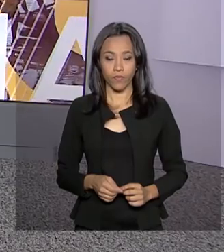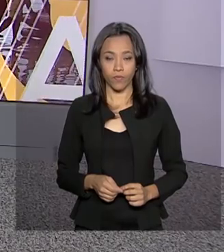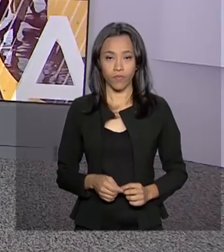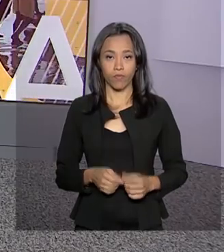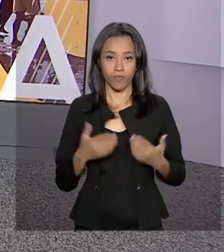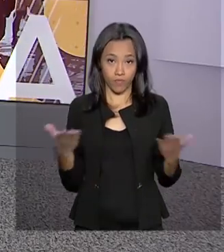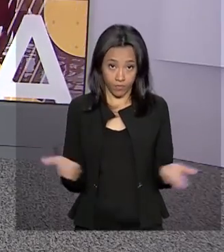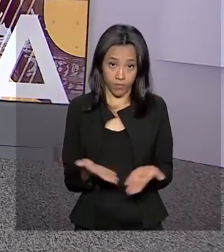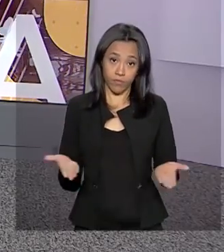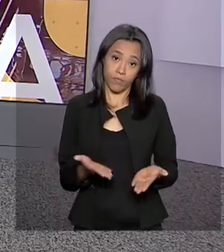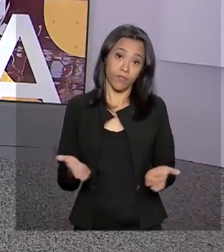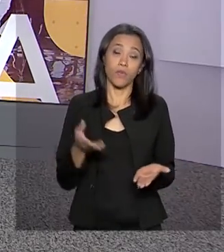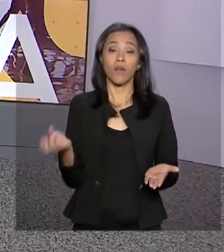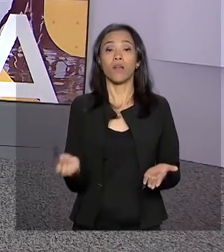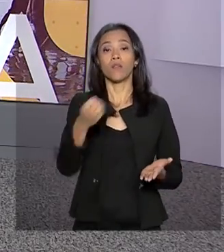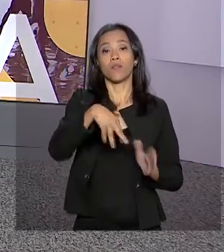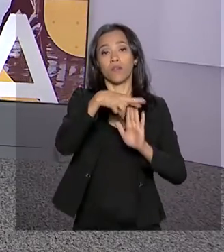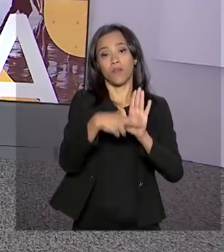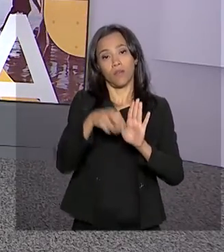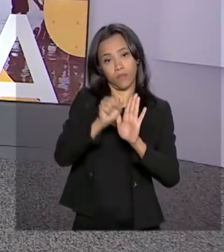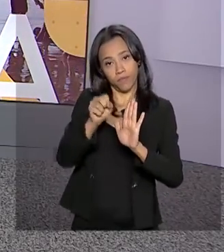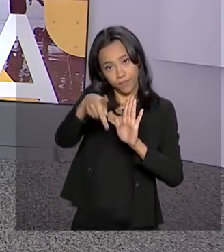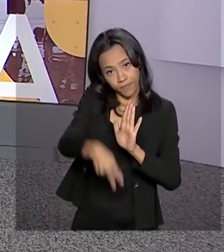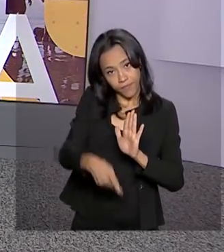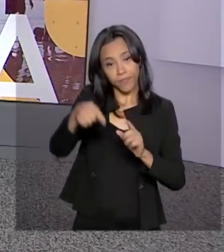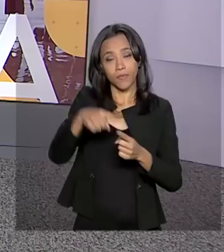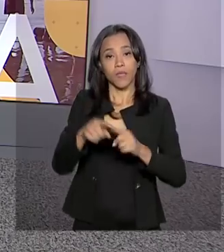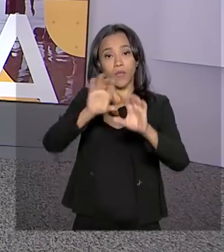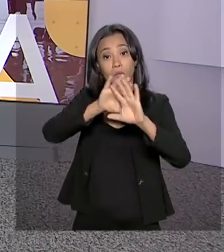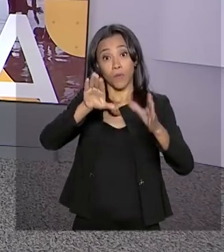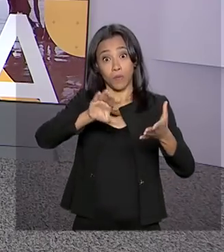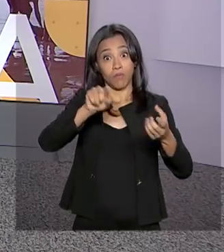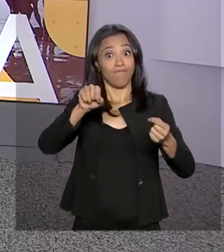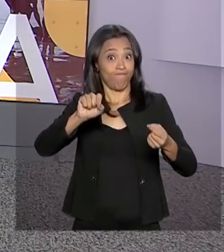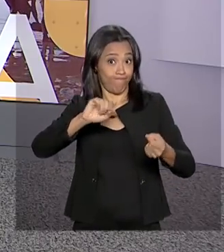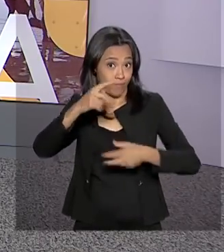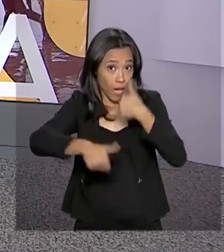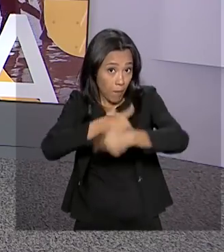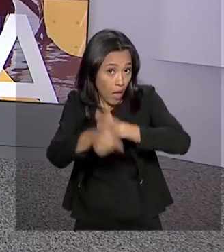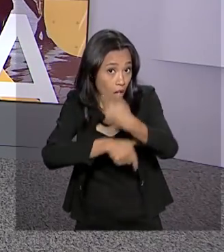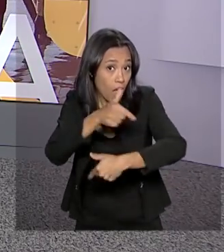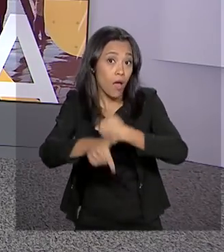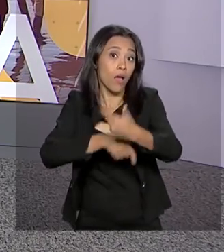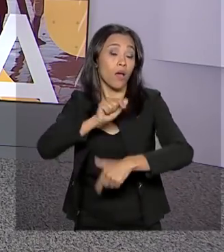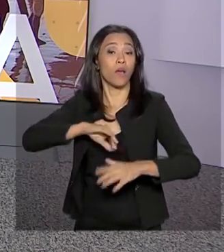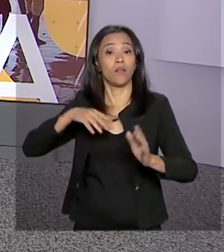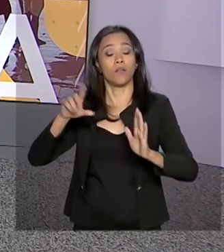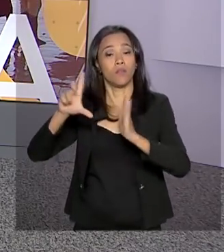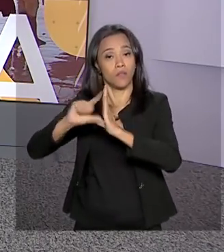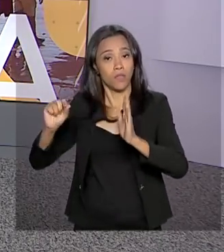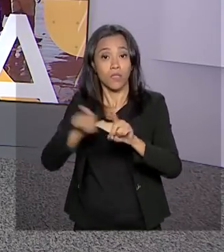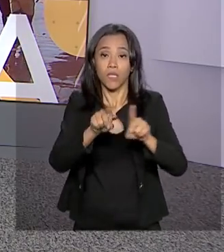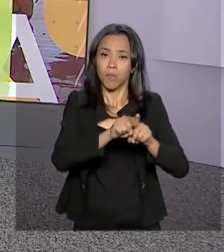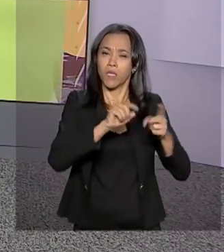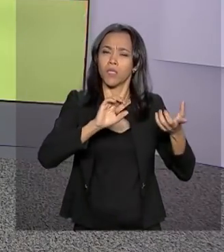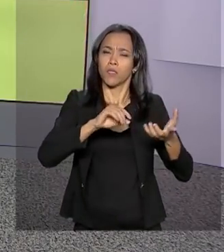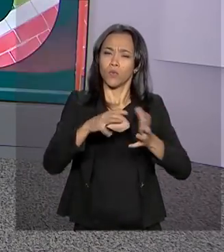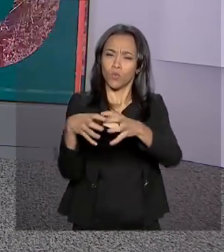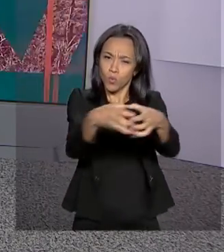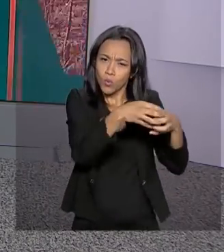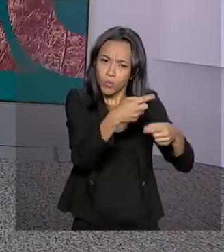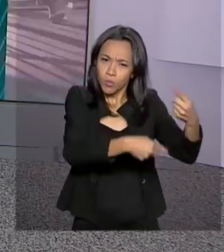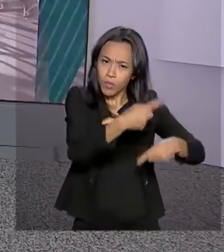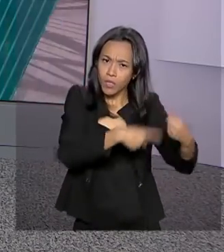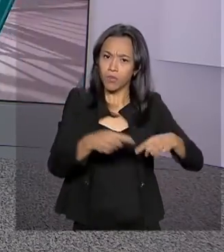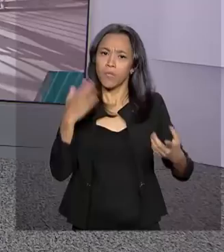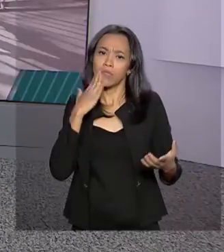E agora a nova Previdência. O Planalto e partidos da base do governo trabalham para que não haja muitas mudanças na proposta original, já que